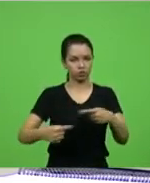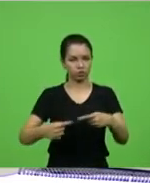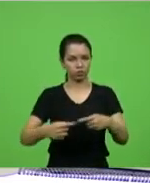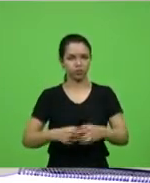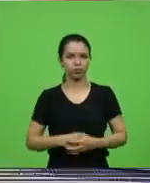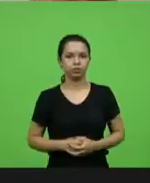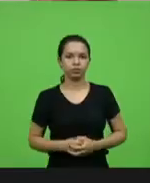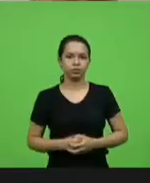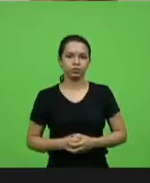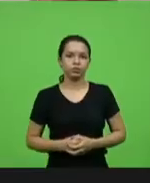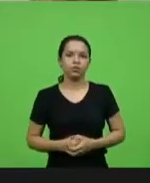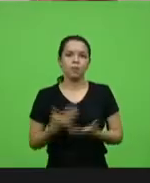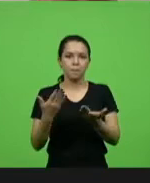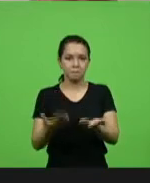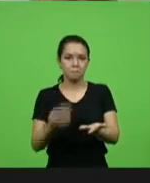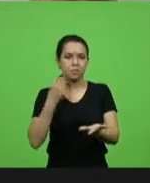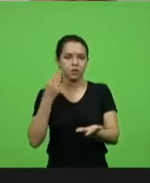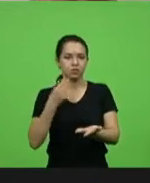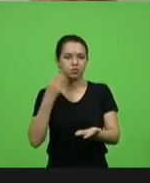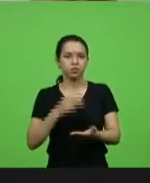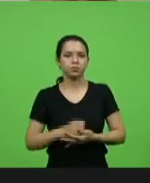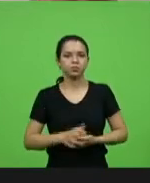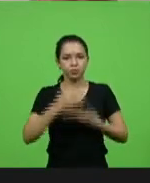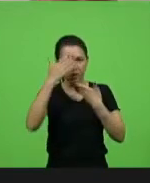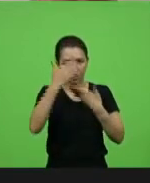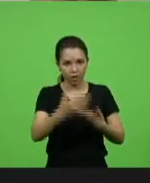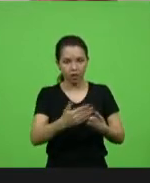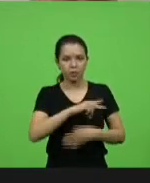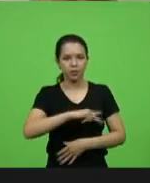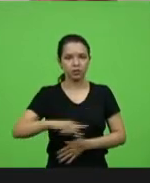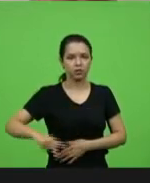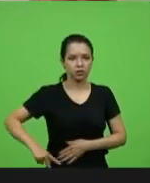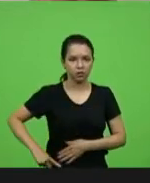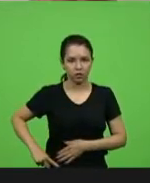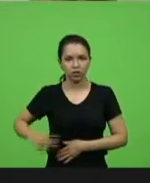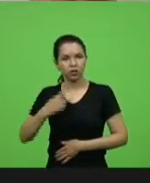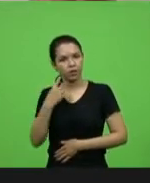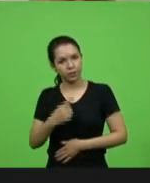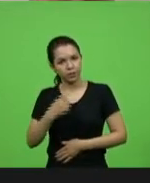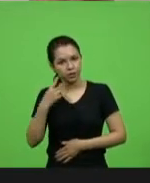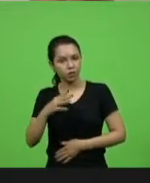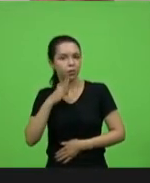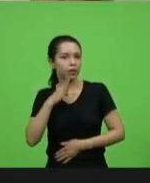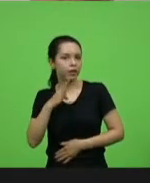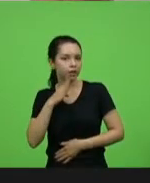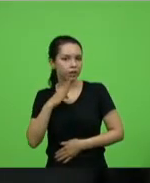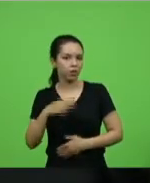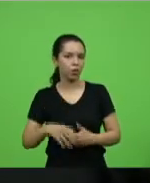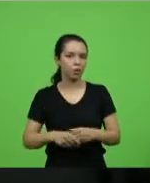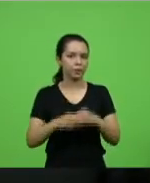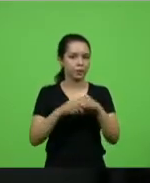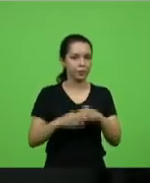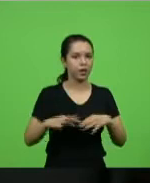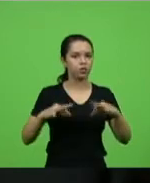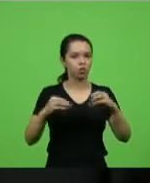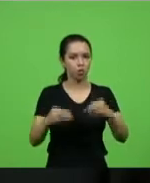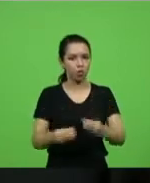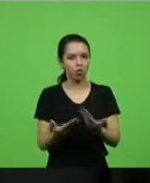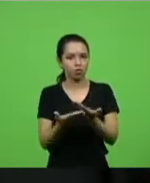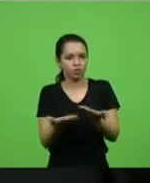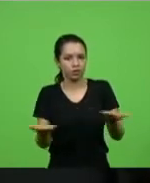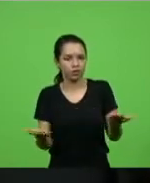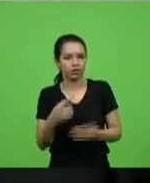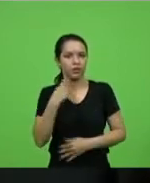Por favor, Marcio. Obrigado, presidente. exercício, deputado Nilson Berlanda. Cumprimento a todos os colegas